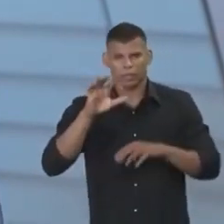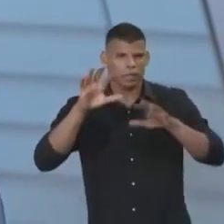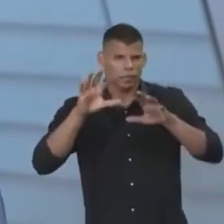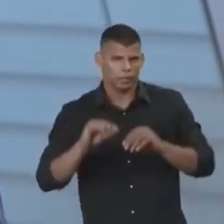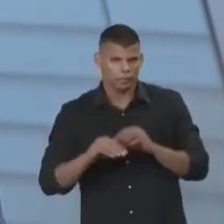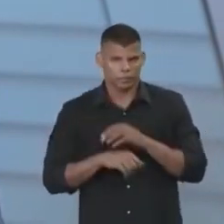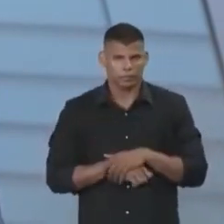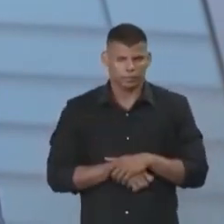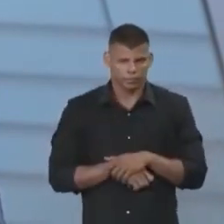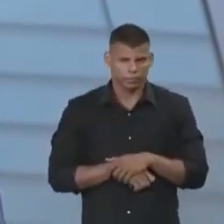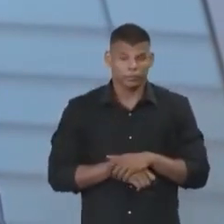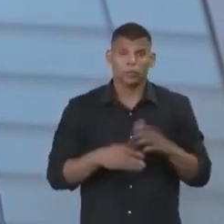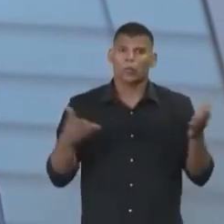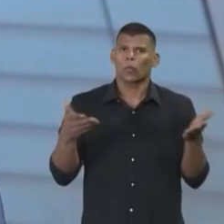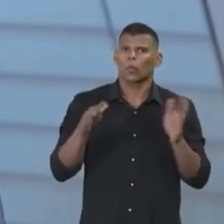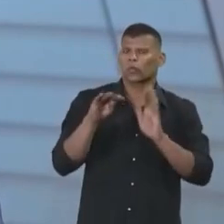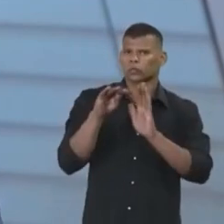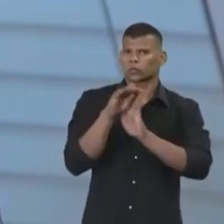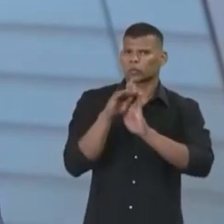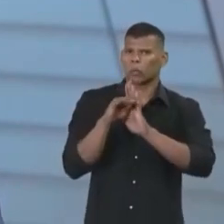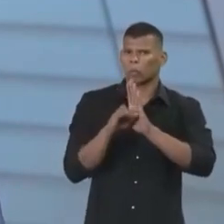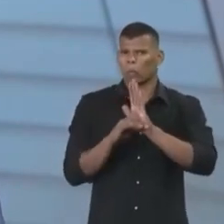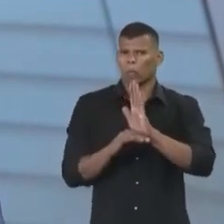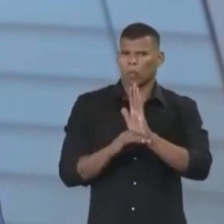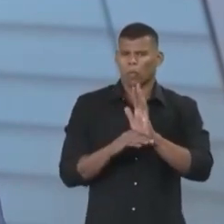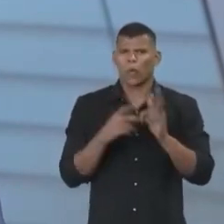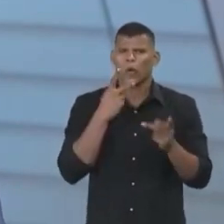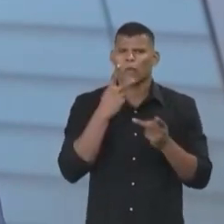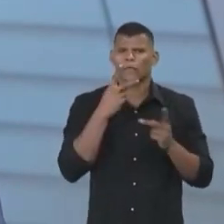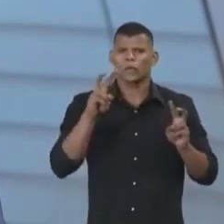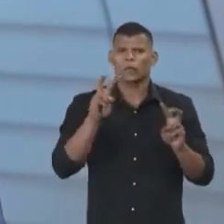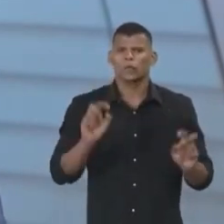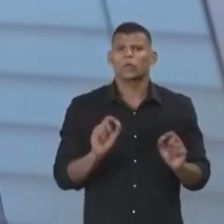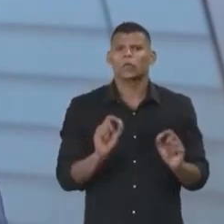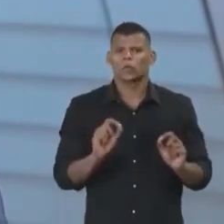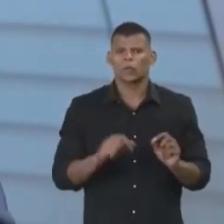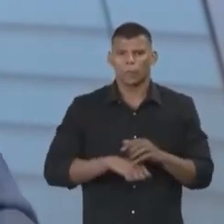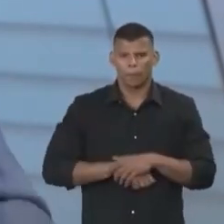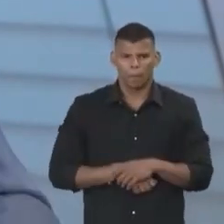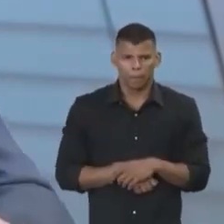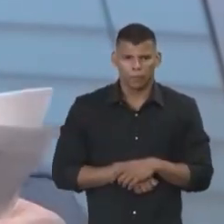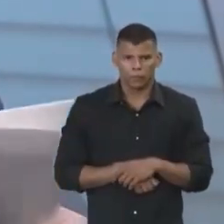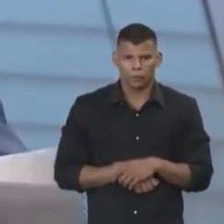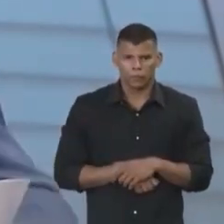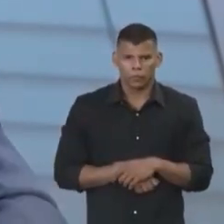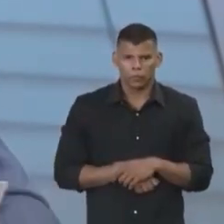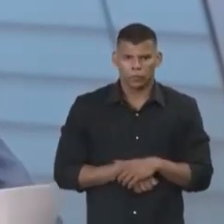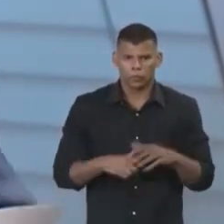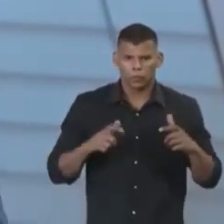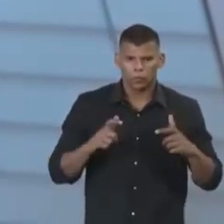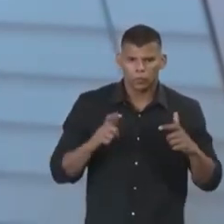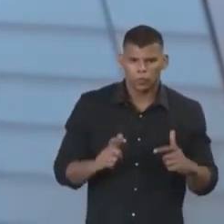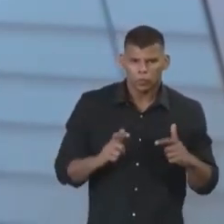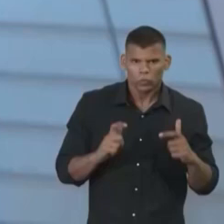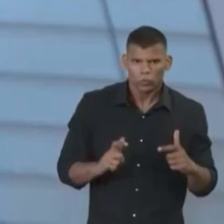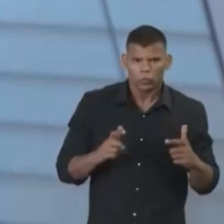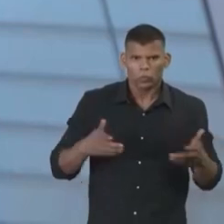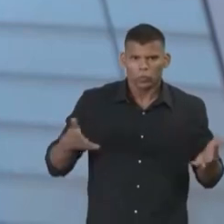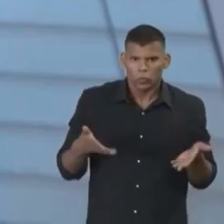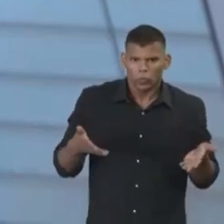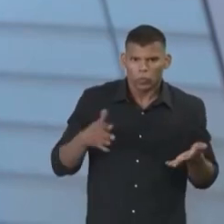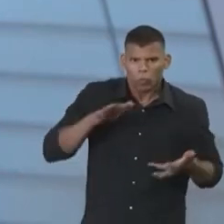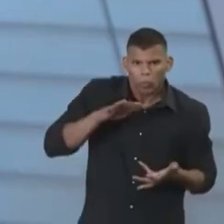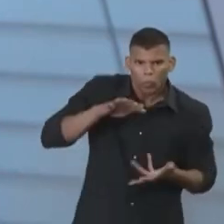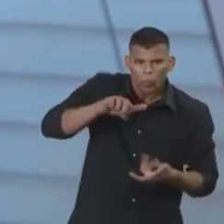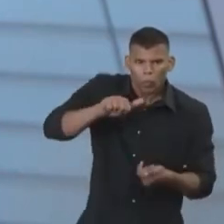programa de hoje, a gente vai falar de um direito que está ganhando muito espaço, está sendo muito consolidado no mundo